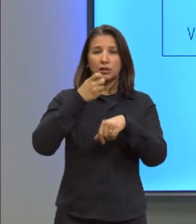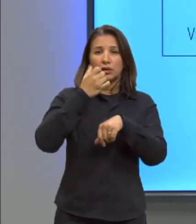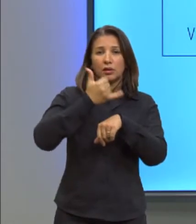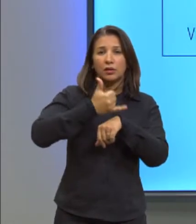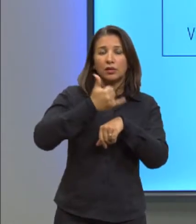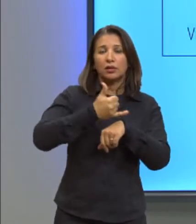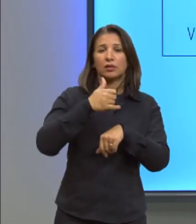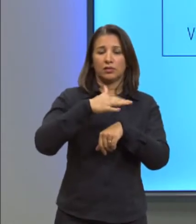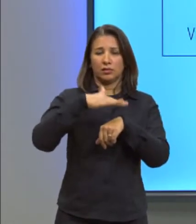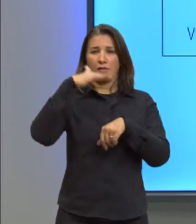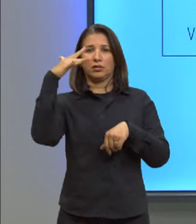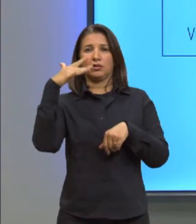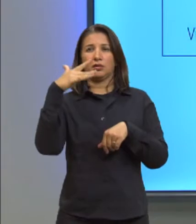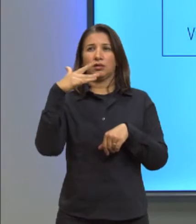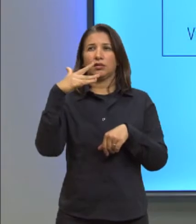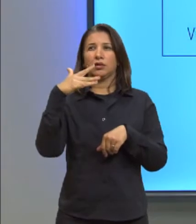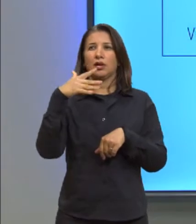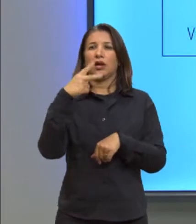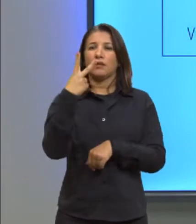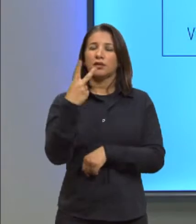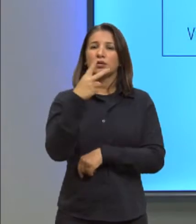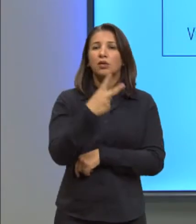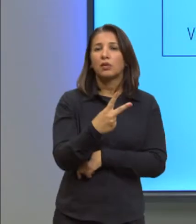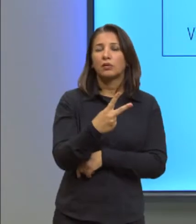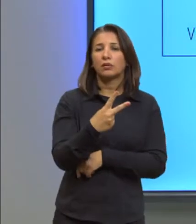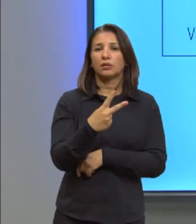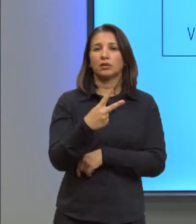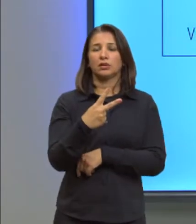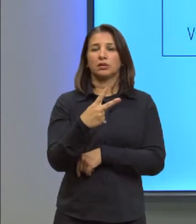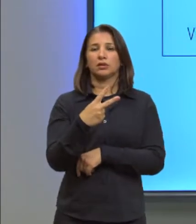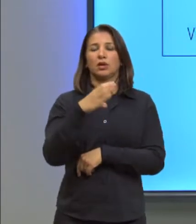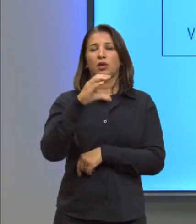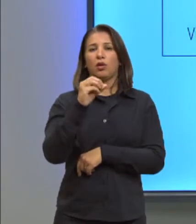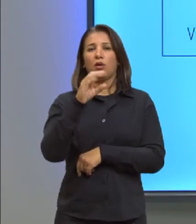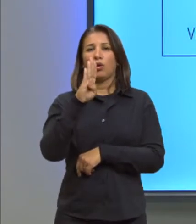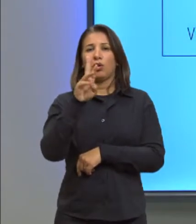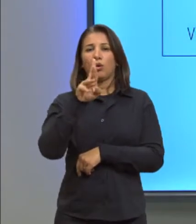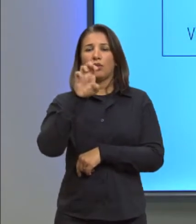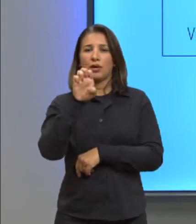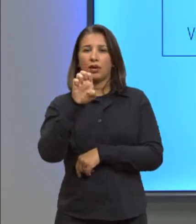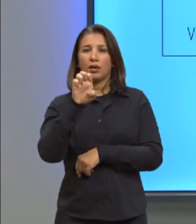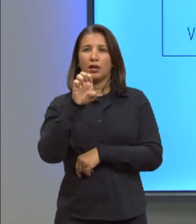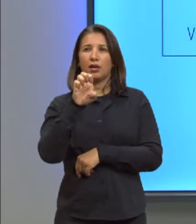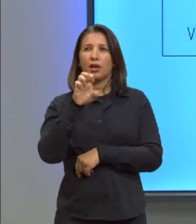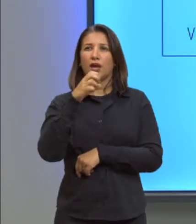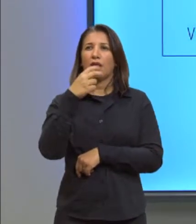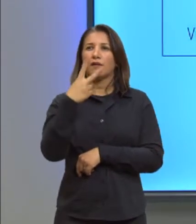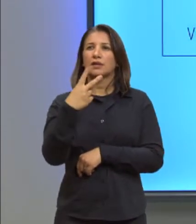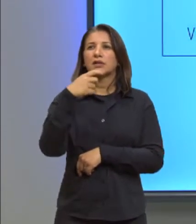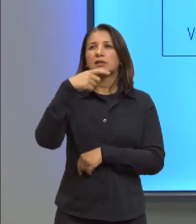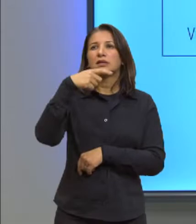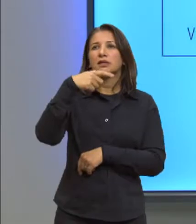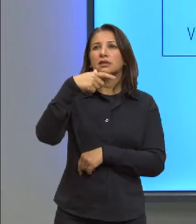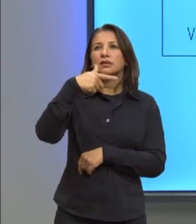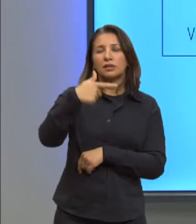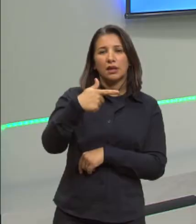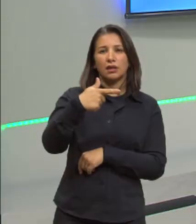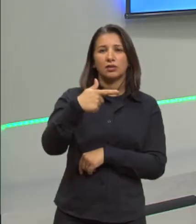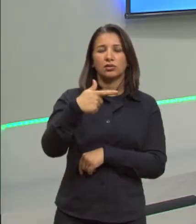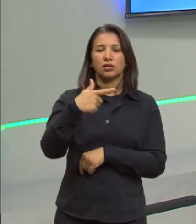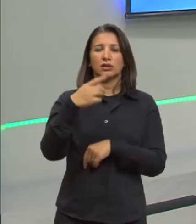vezes 10⁻⁶. O cobre, 17 vezes 10⁻⁶. E o vidro,